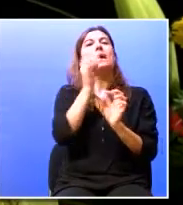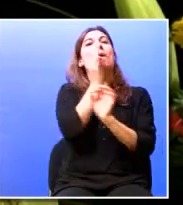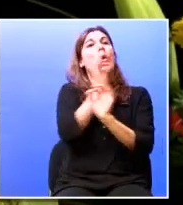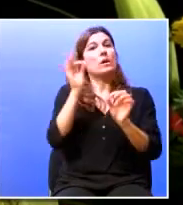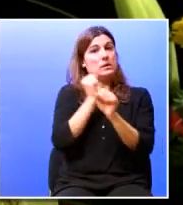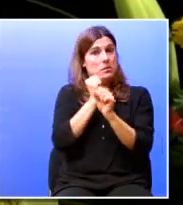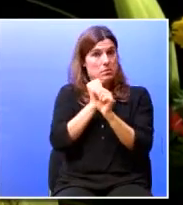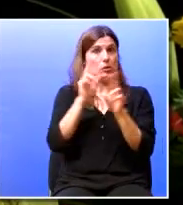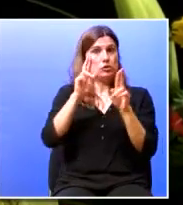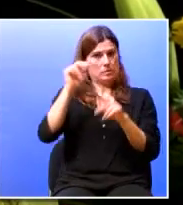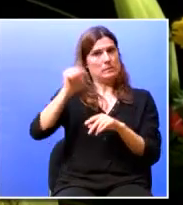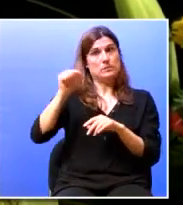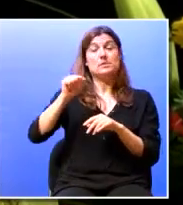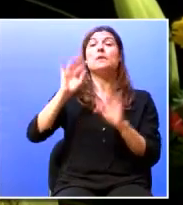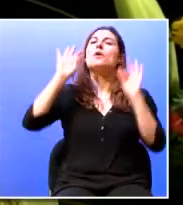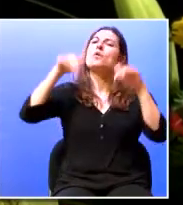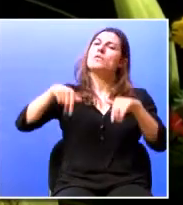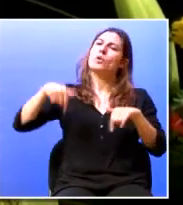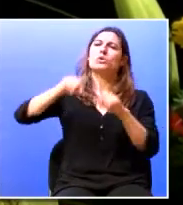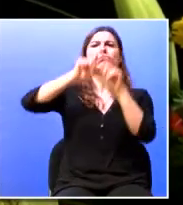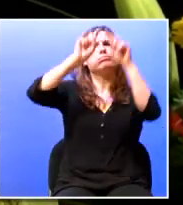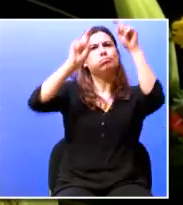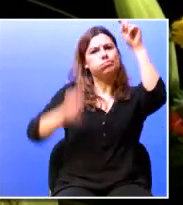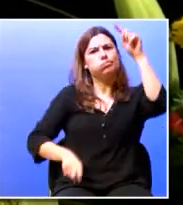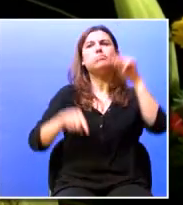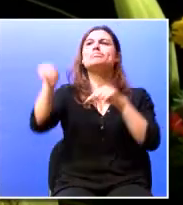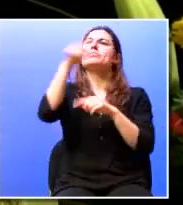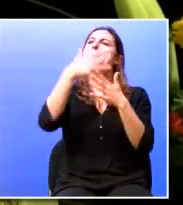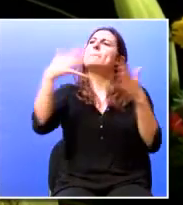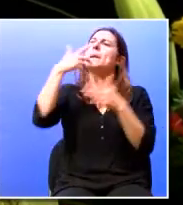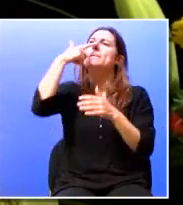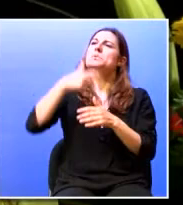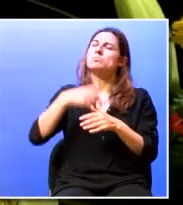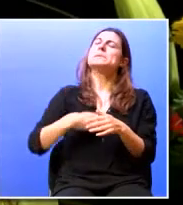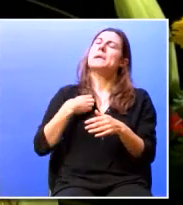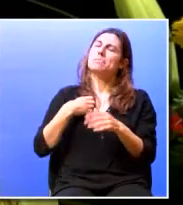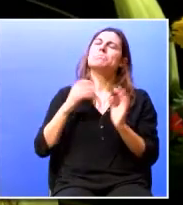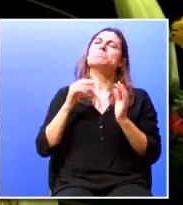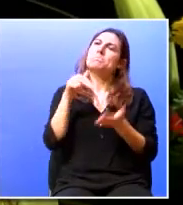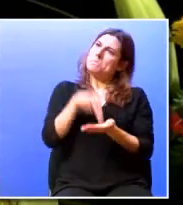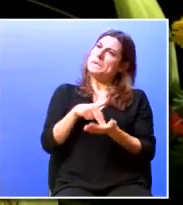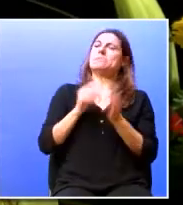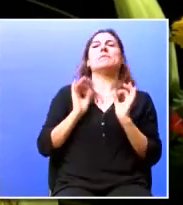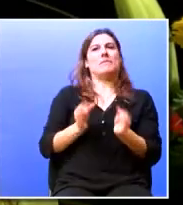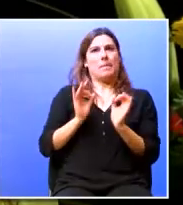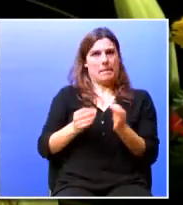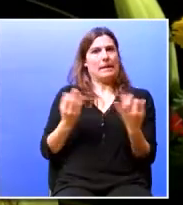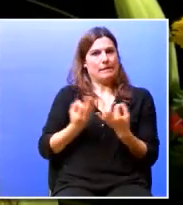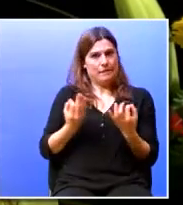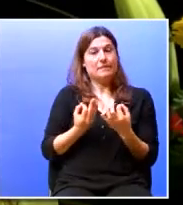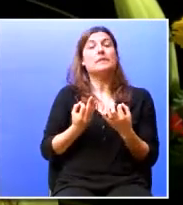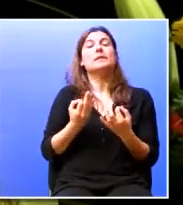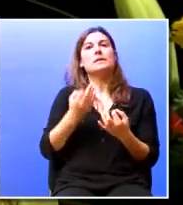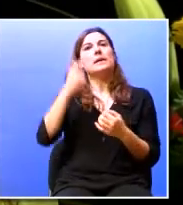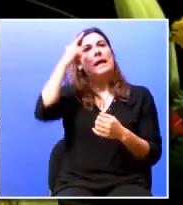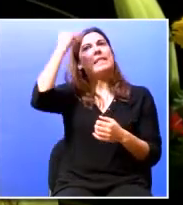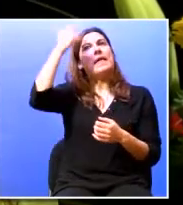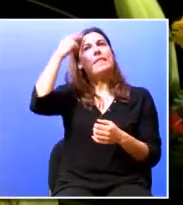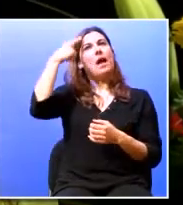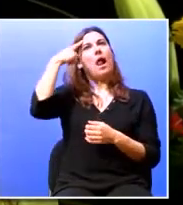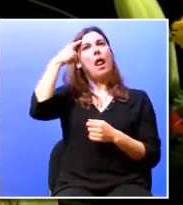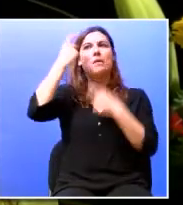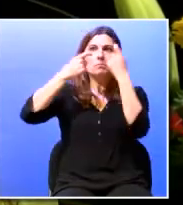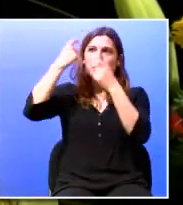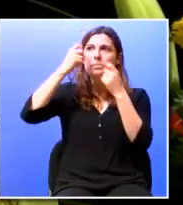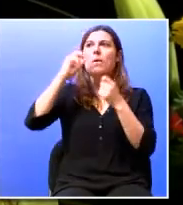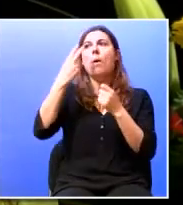espero que, no fim do dia, de facto, a maior parte das pessoas sinta que valeu a pena estar aqui e que leva ideias para refletir, se não